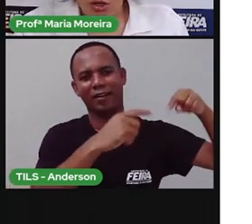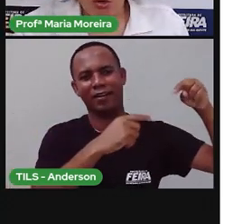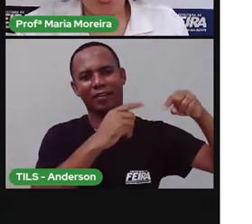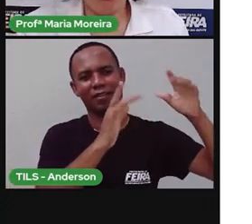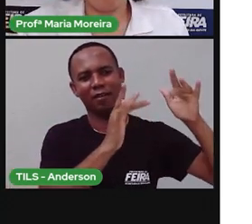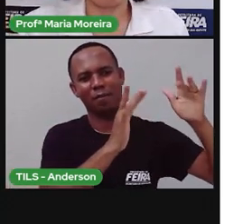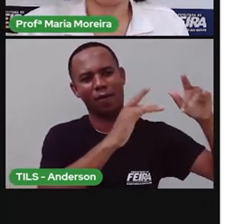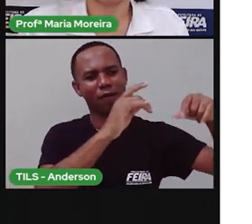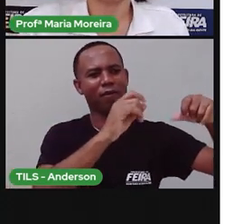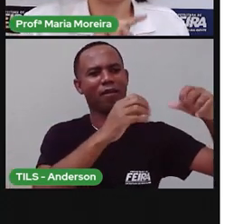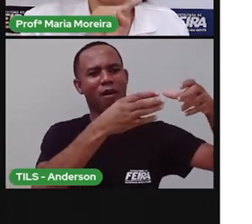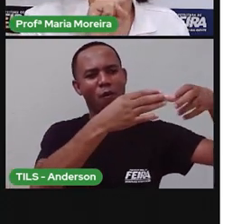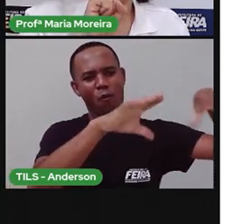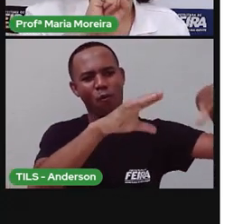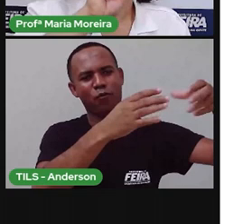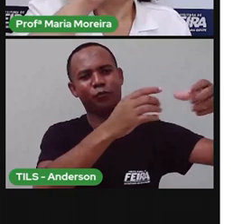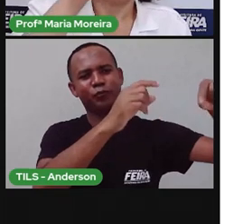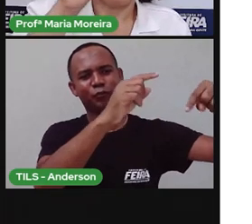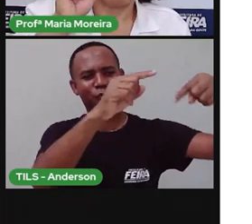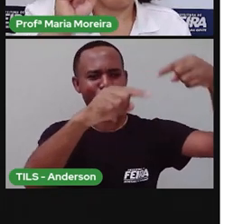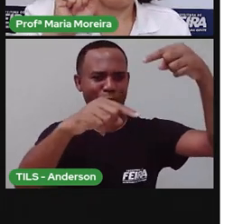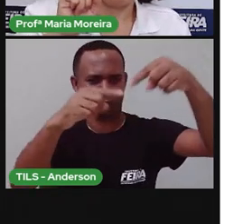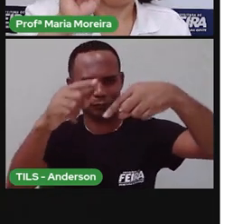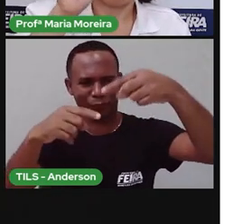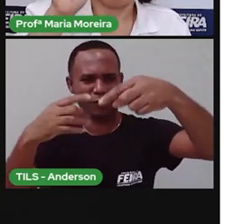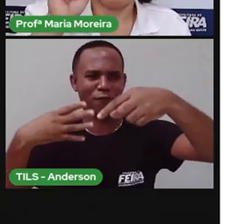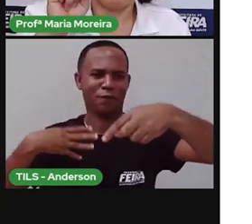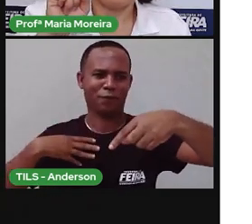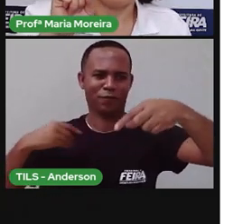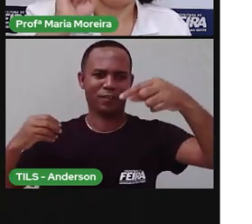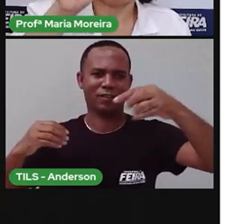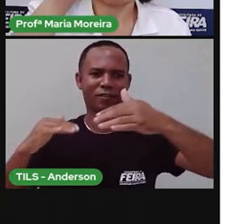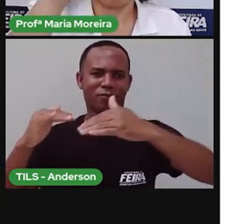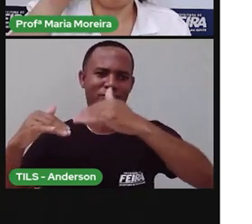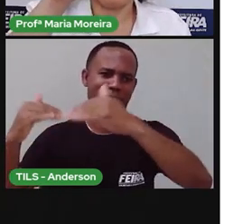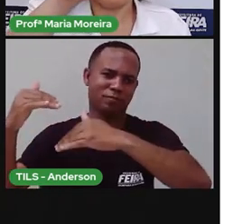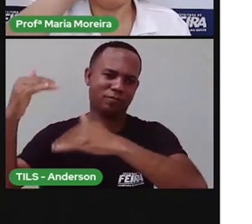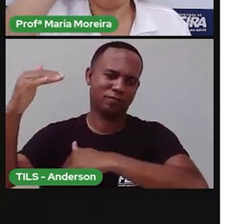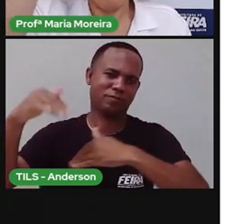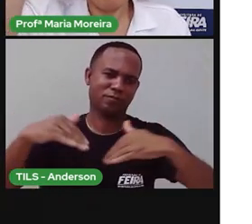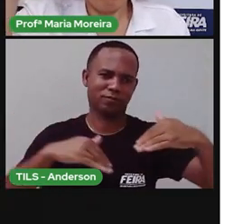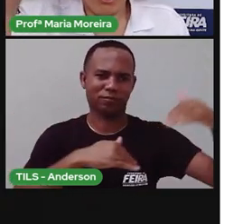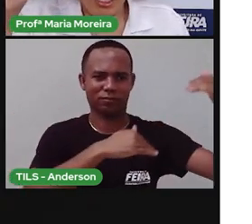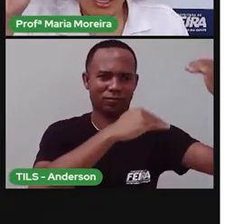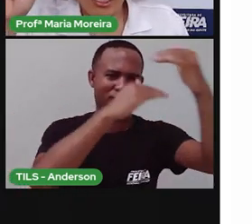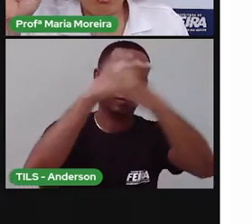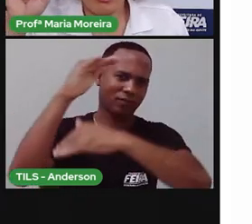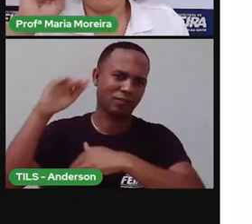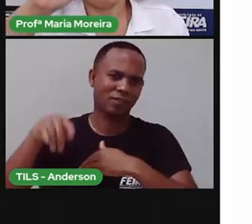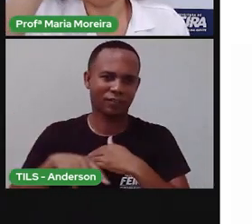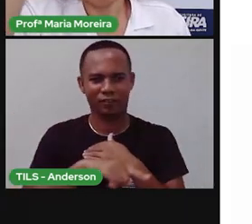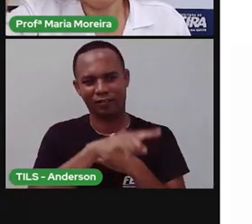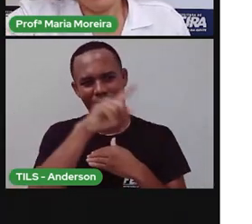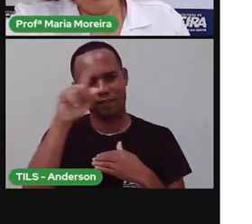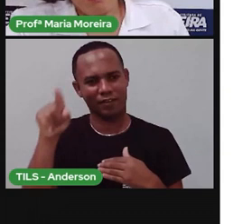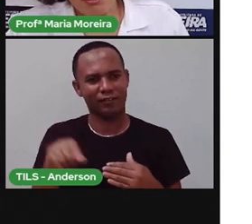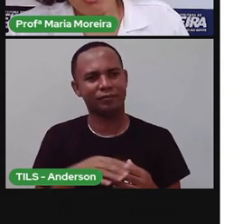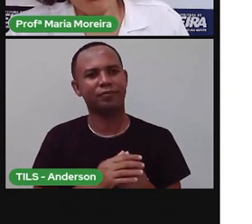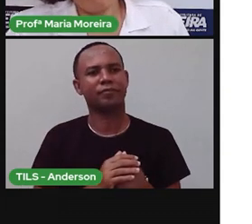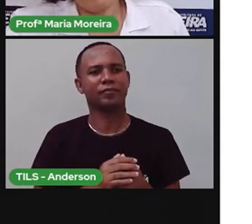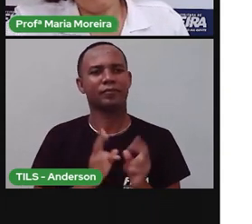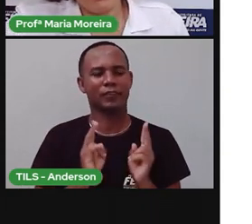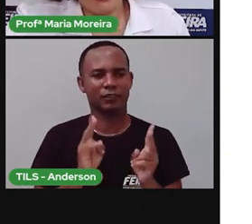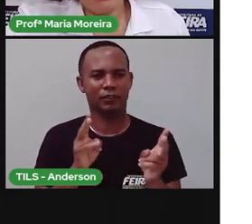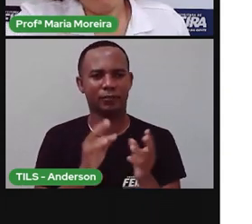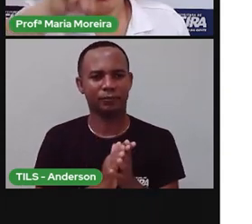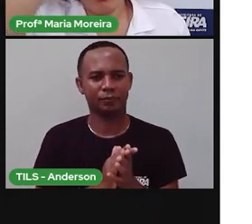adulta, coloca o ovo, o ovo choca, nasce o pintinho, que fica adolescente, é o franguinho, que vira galinha, é o galo, e aí põe